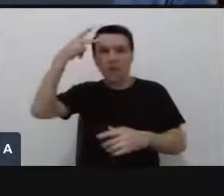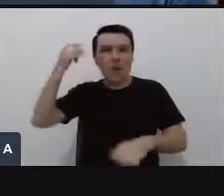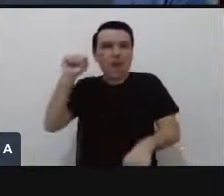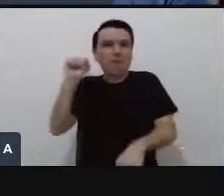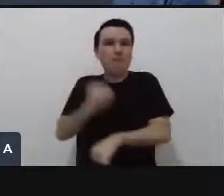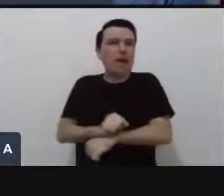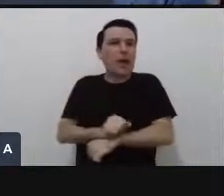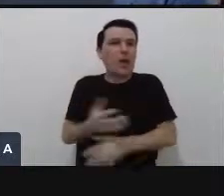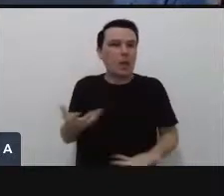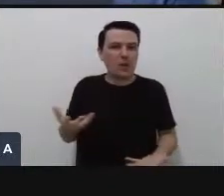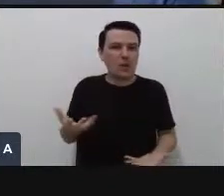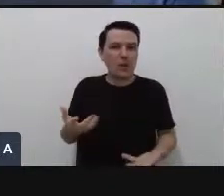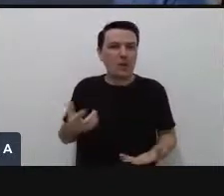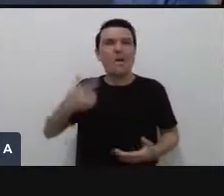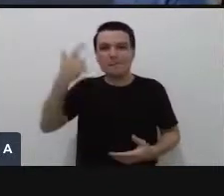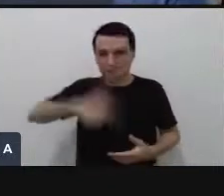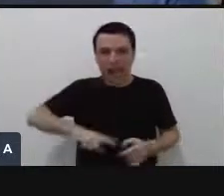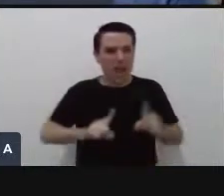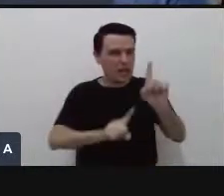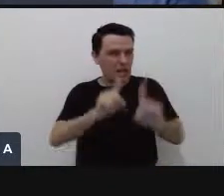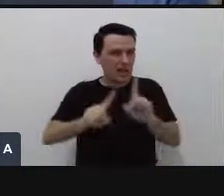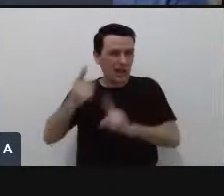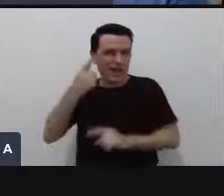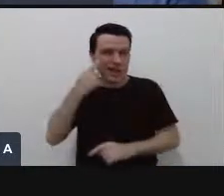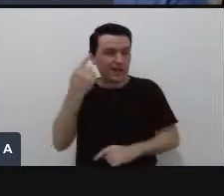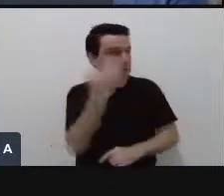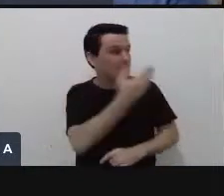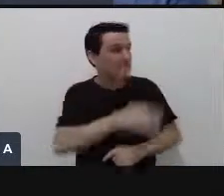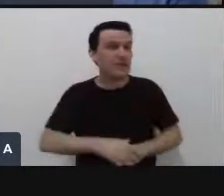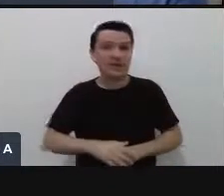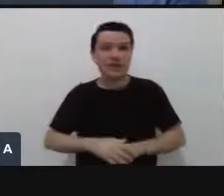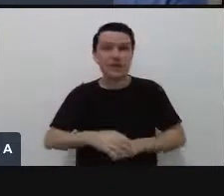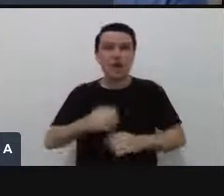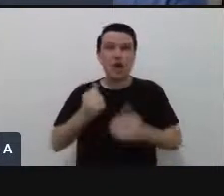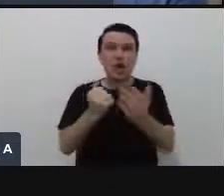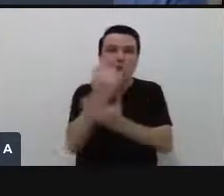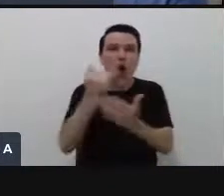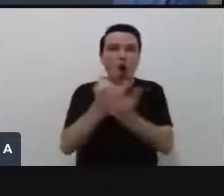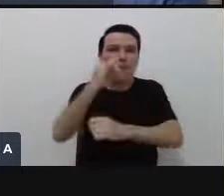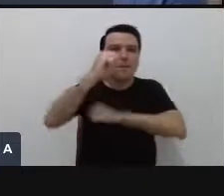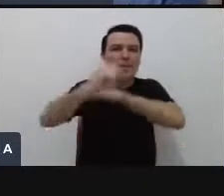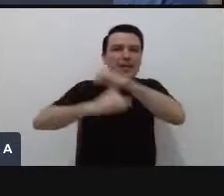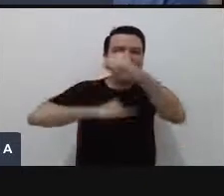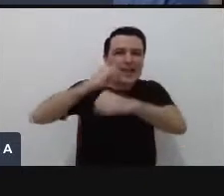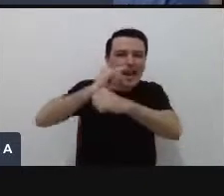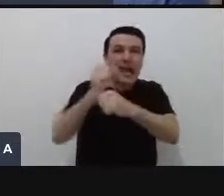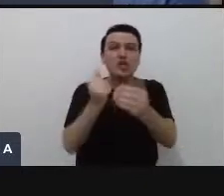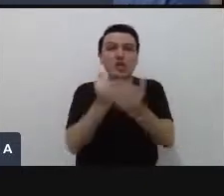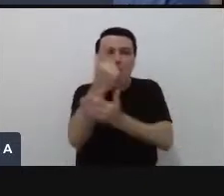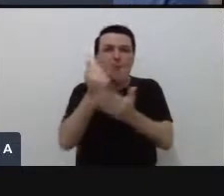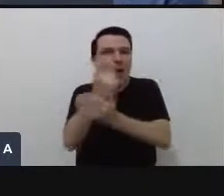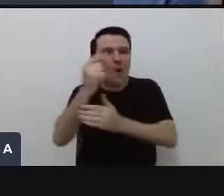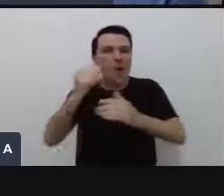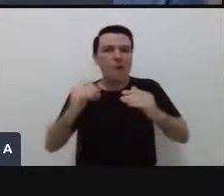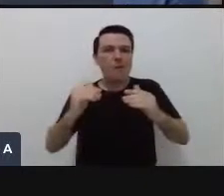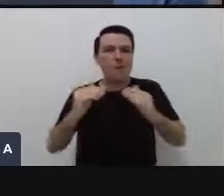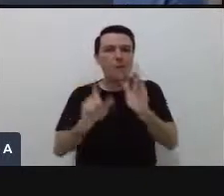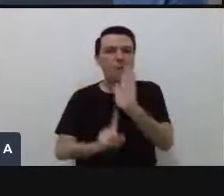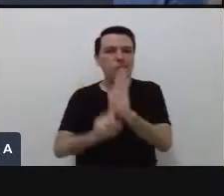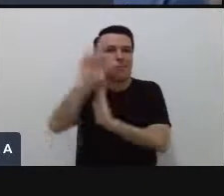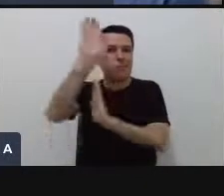Olha só, mais alguns dados. E-commerce crescendo 73%, produção,